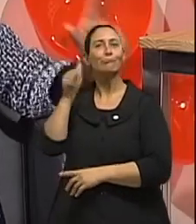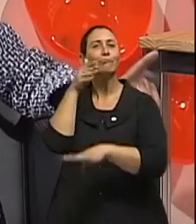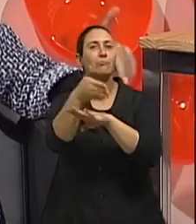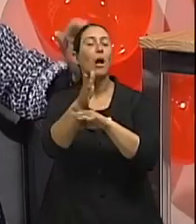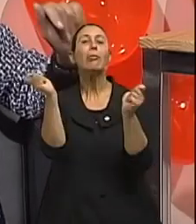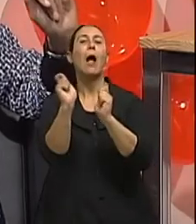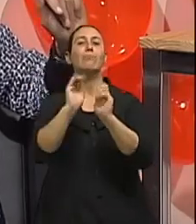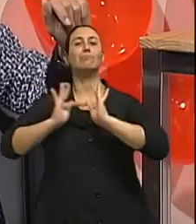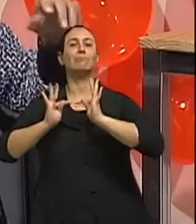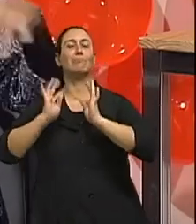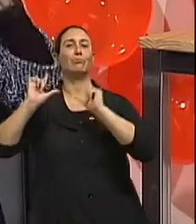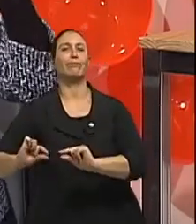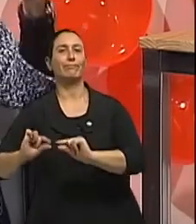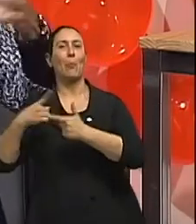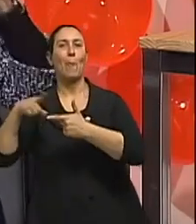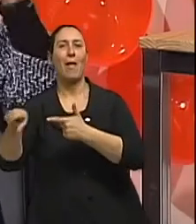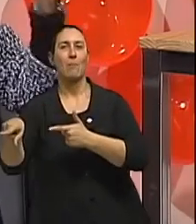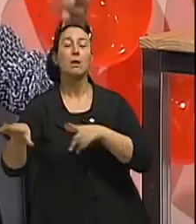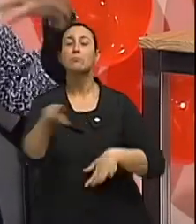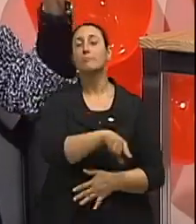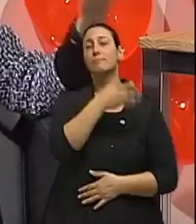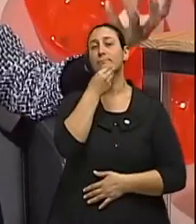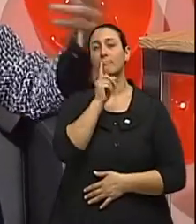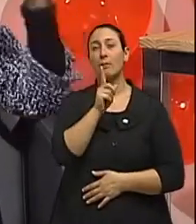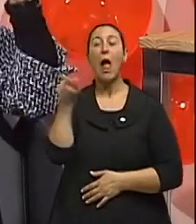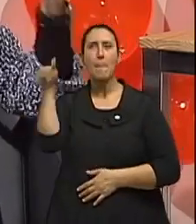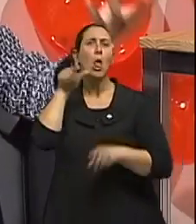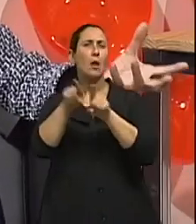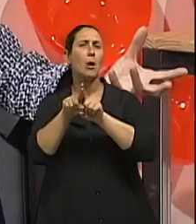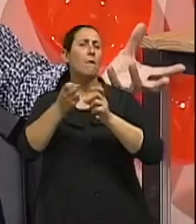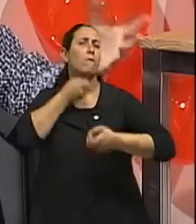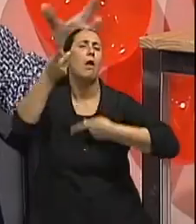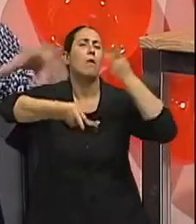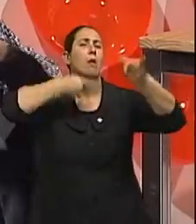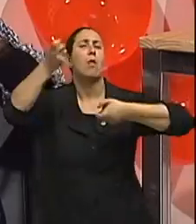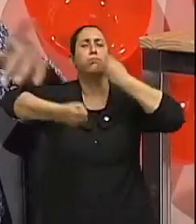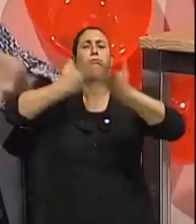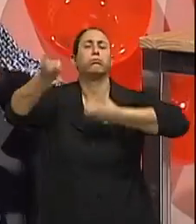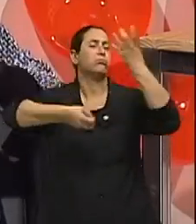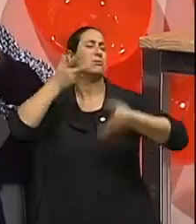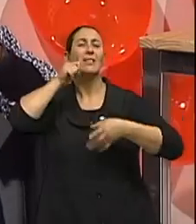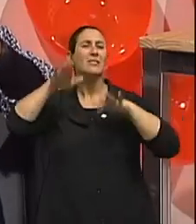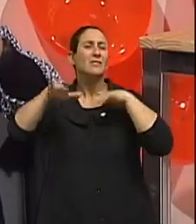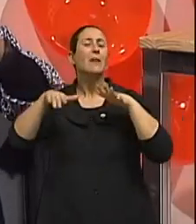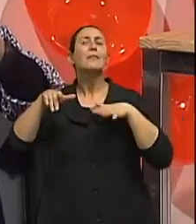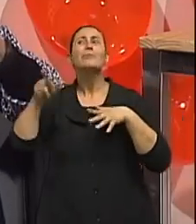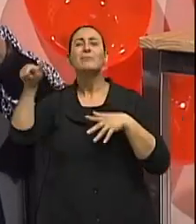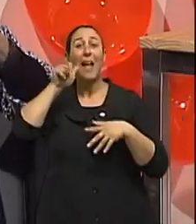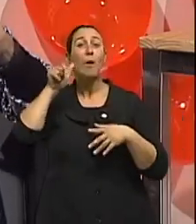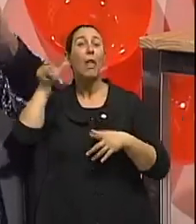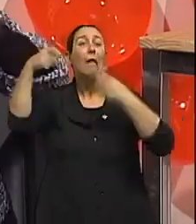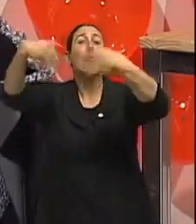razões. E tem uma outra razão importante, a mulher tende a verbalizar mais, a botar mais para fora. Eventualmente, ela até cria estresse para os outros